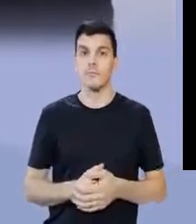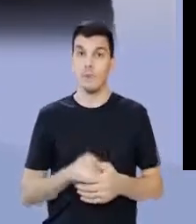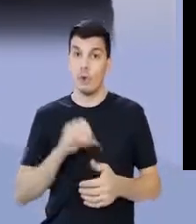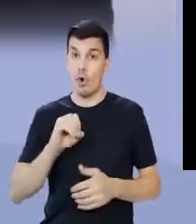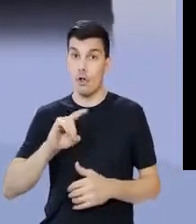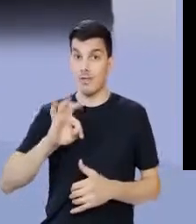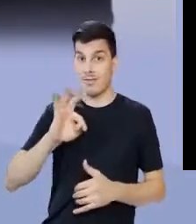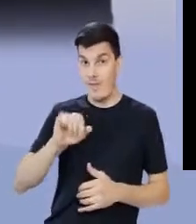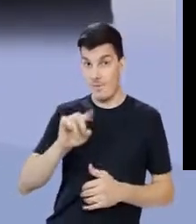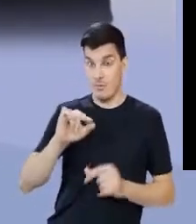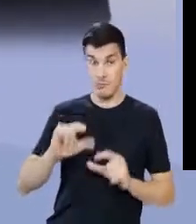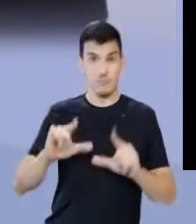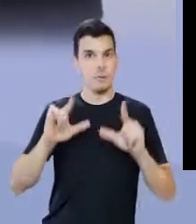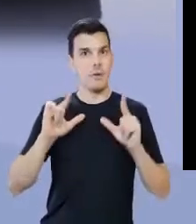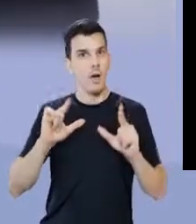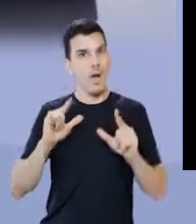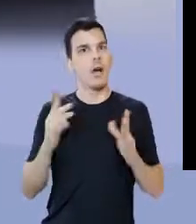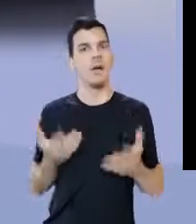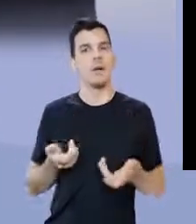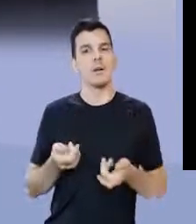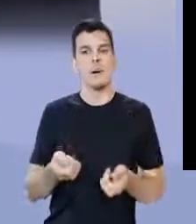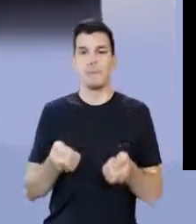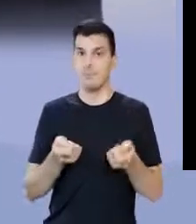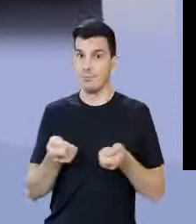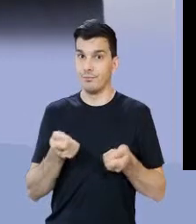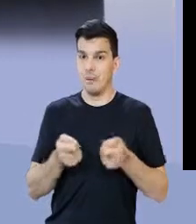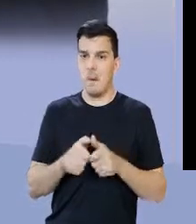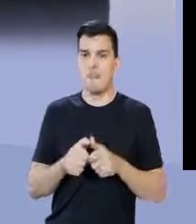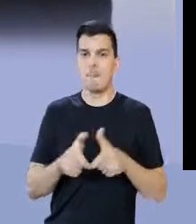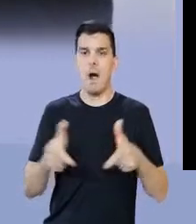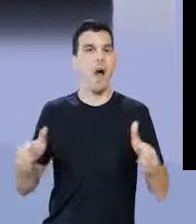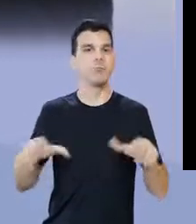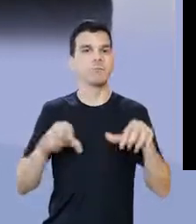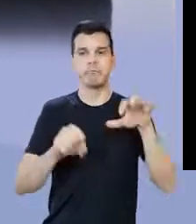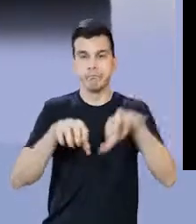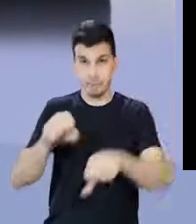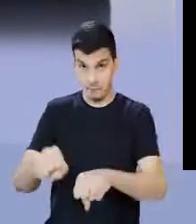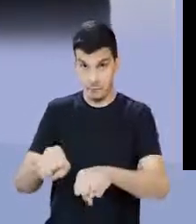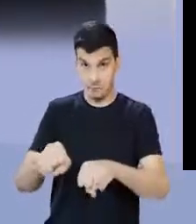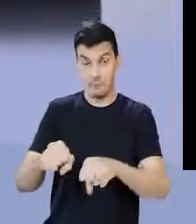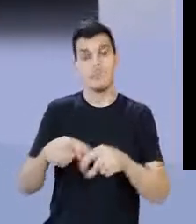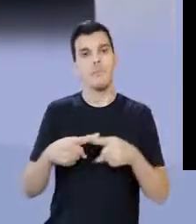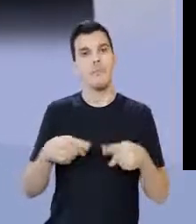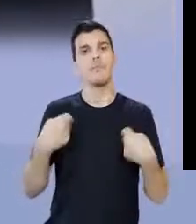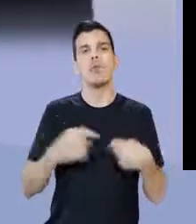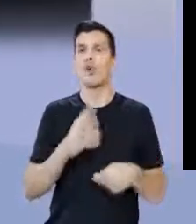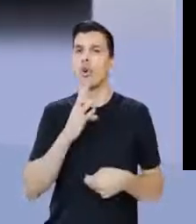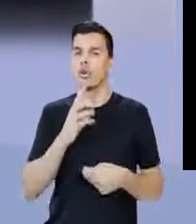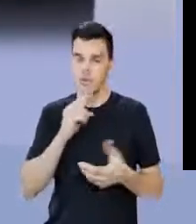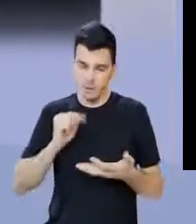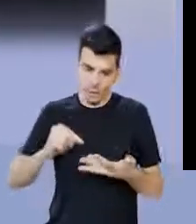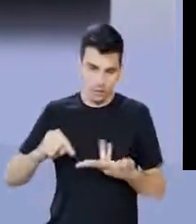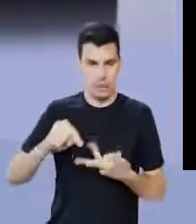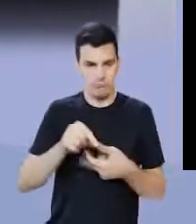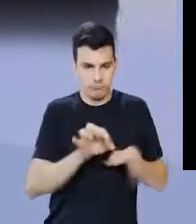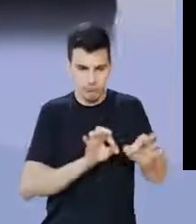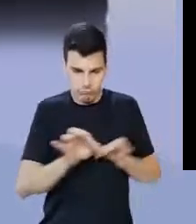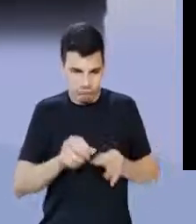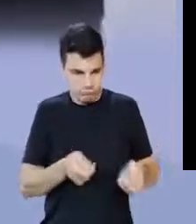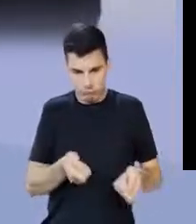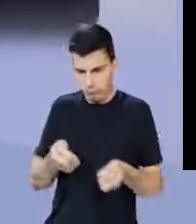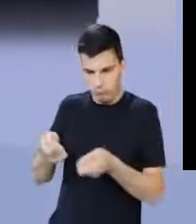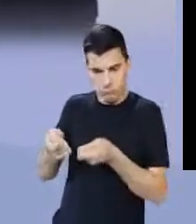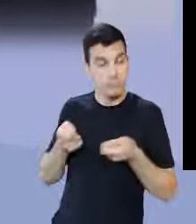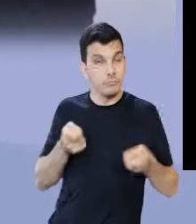de Otávio, vamos dar uma freada na expansão, dominar aquilo que já estava